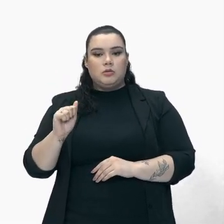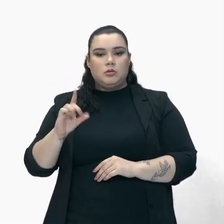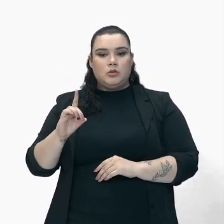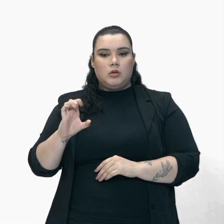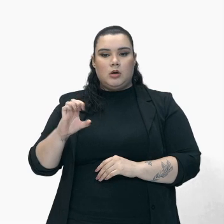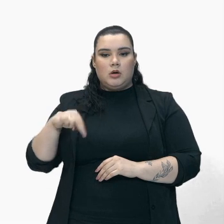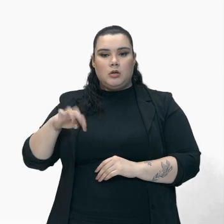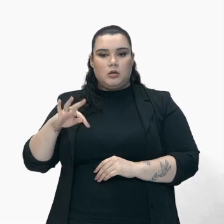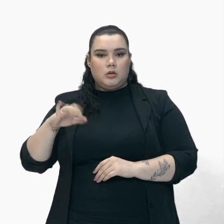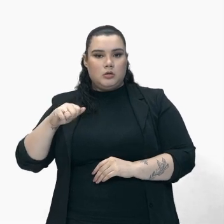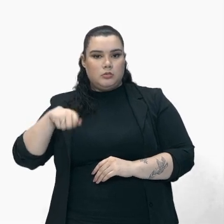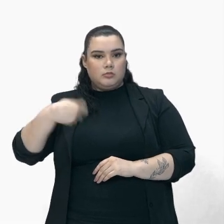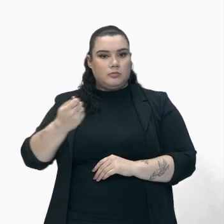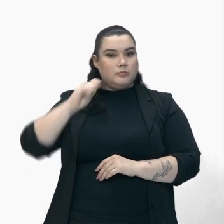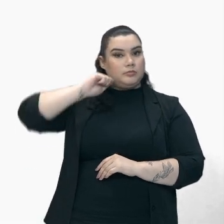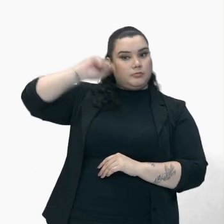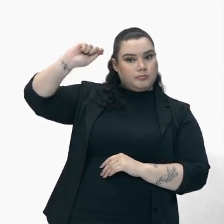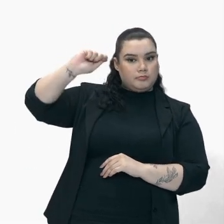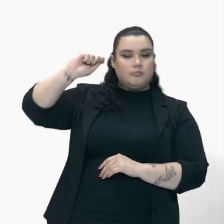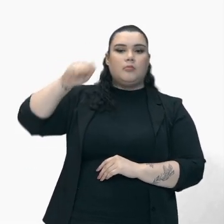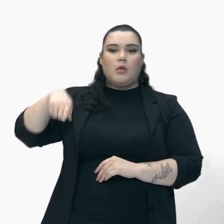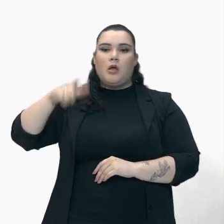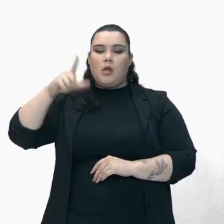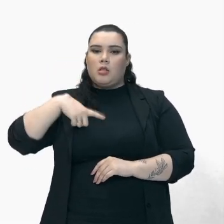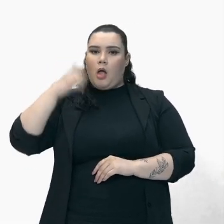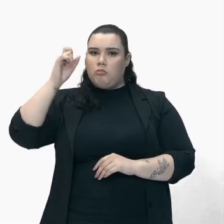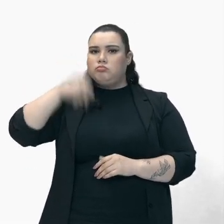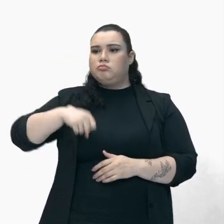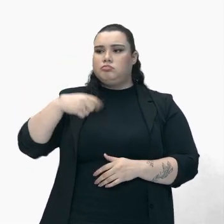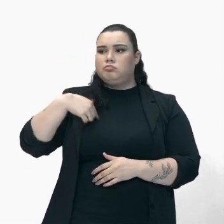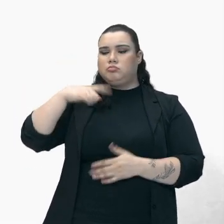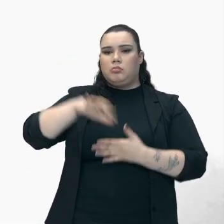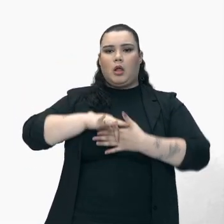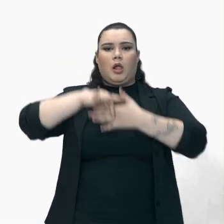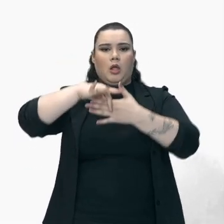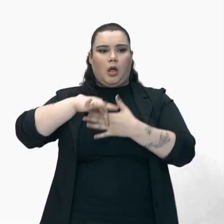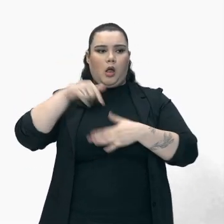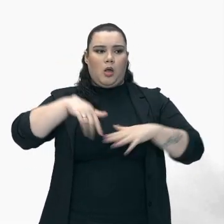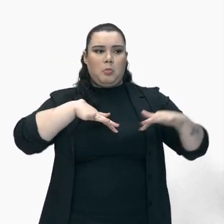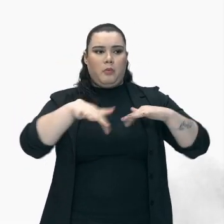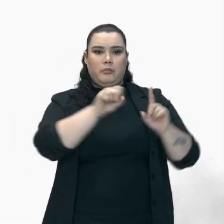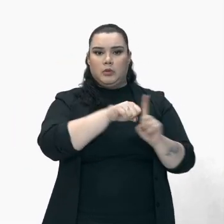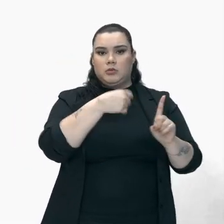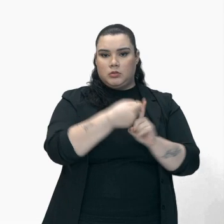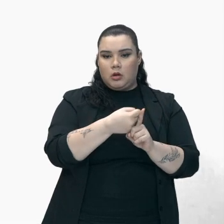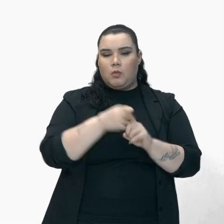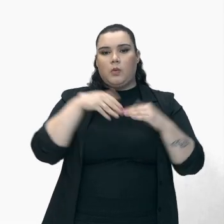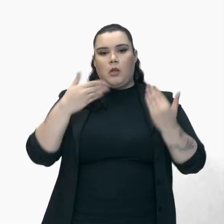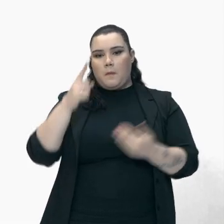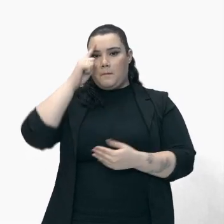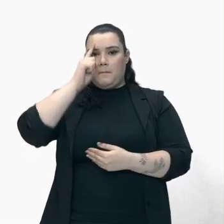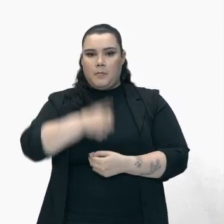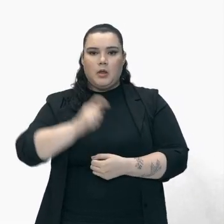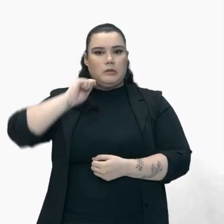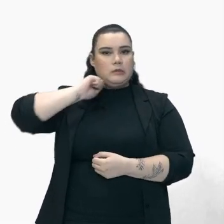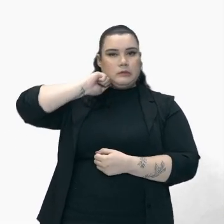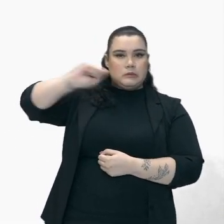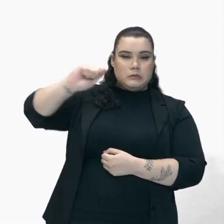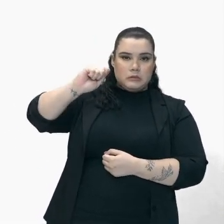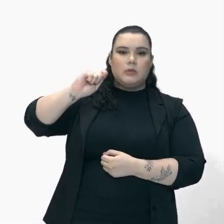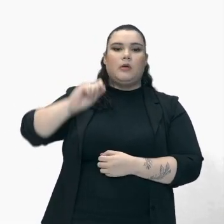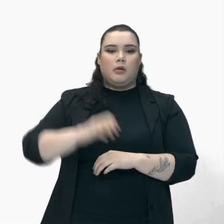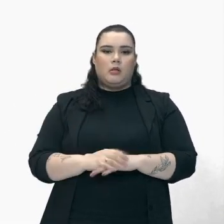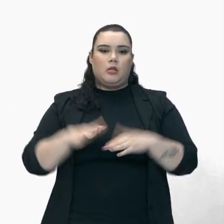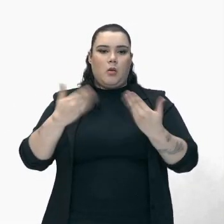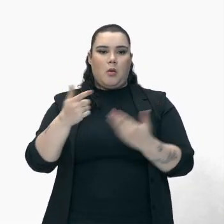assumiu Ter liderado O movimento Recebeu a sentença De morte Foi enforcado Esquartejado No dia 21 De